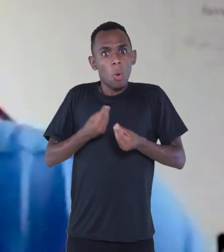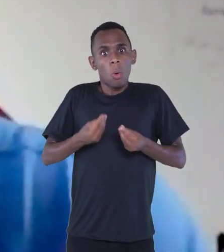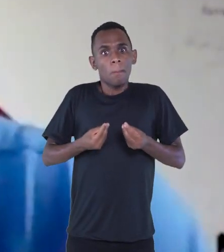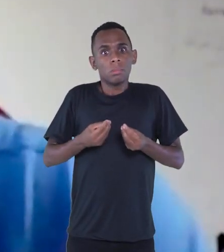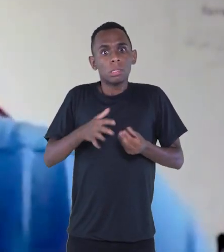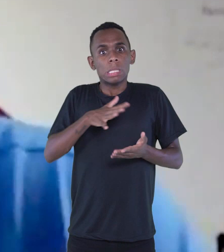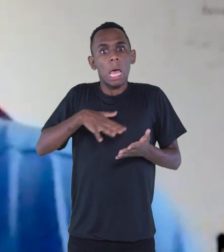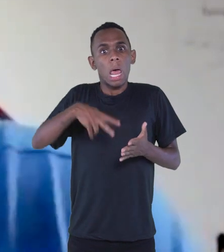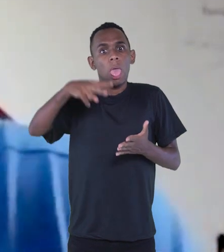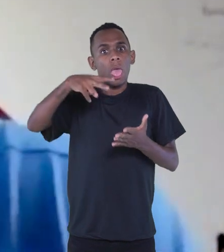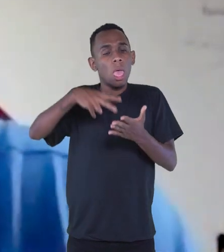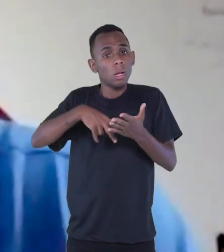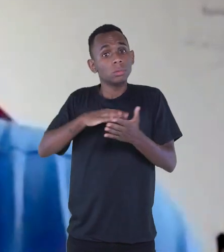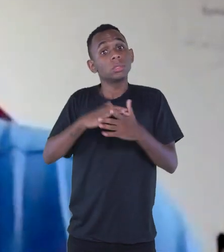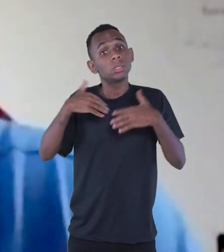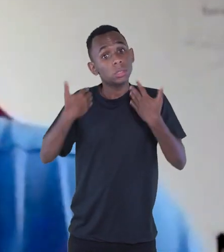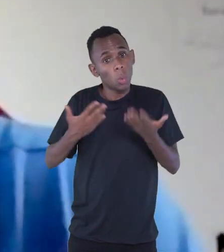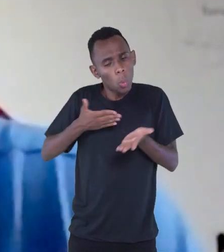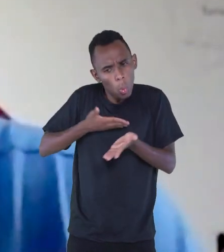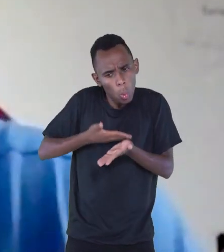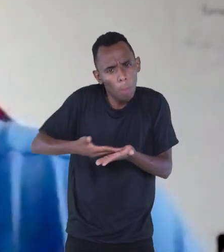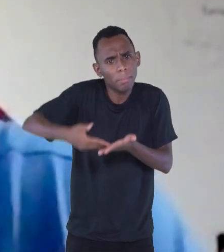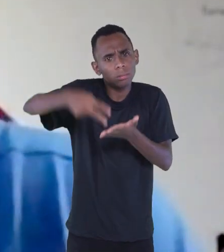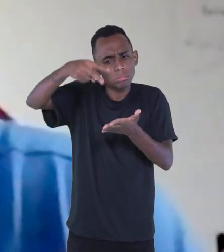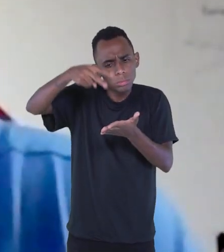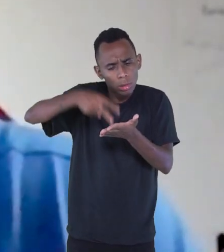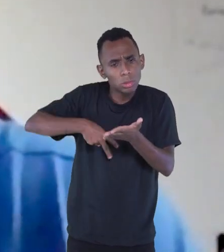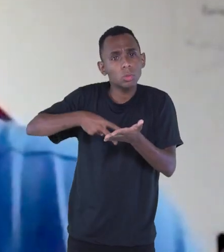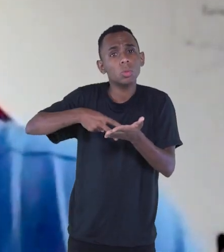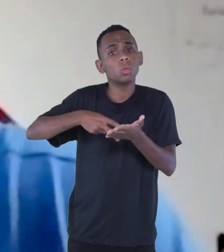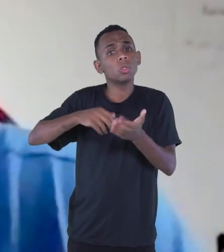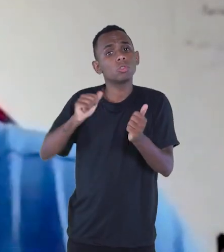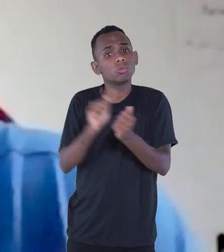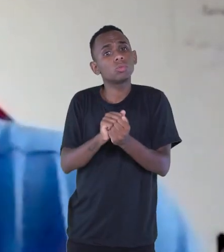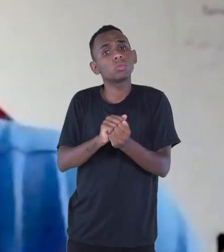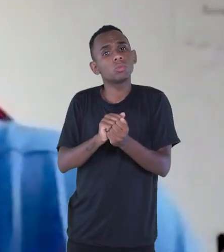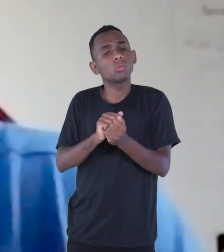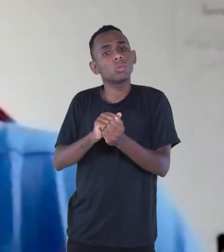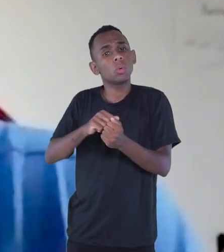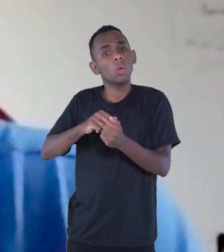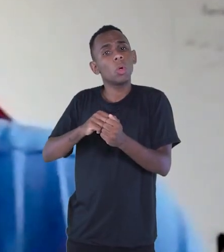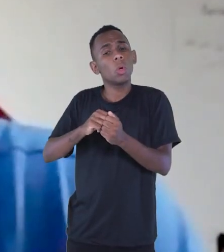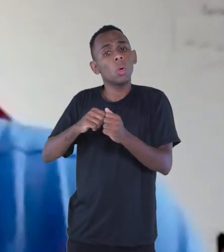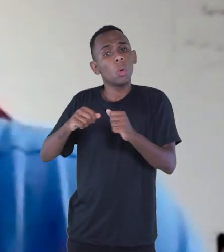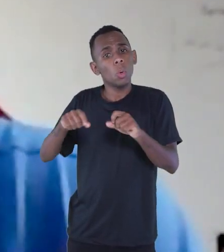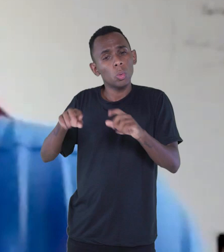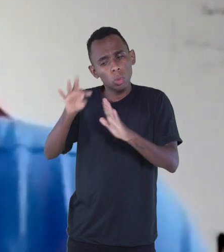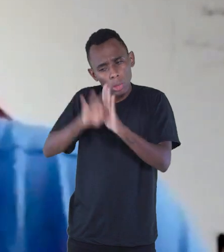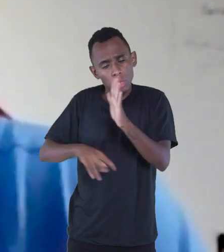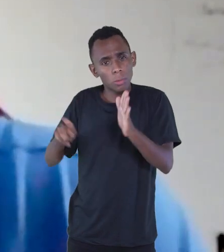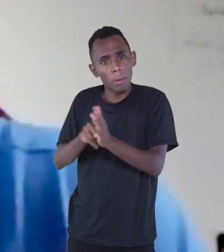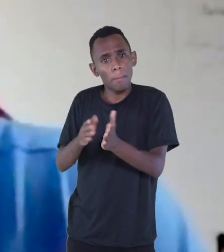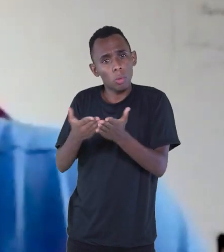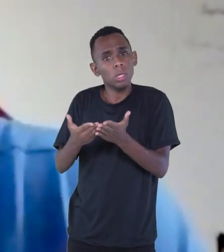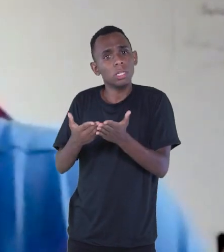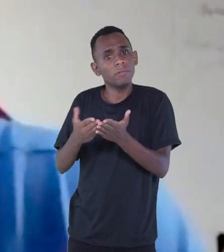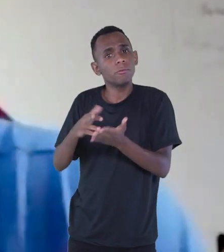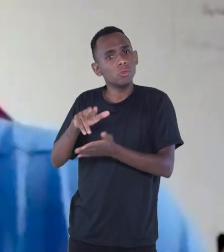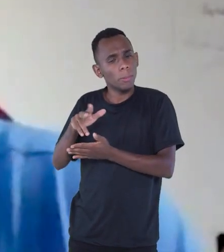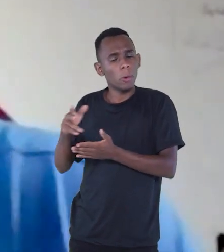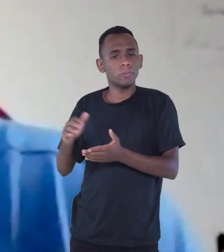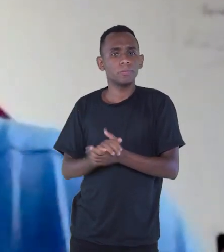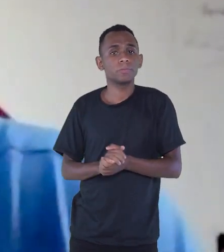Então, o início da leitura foi ali, com os irmãos Green. E eu me lembro bem desse